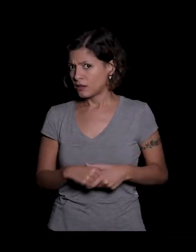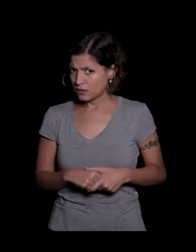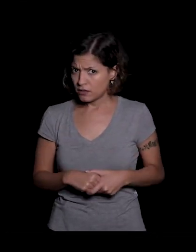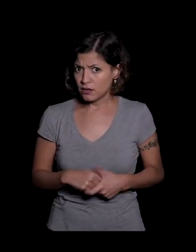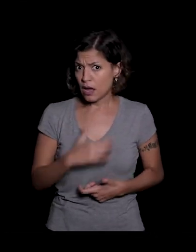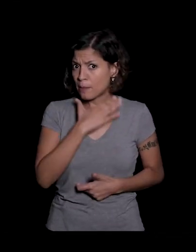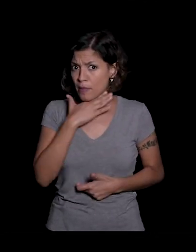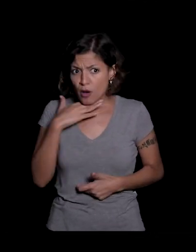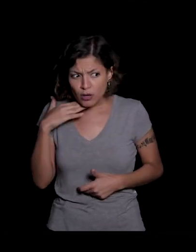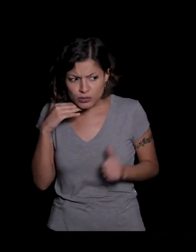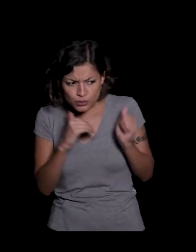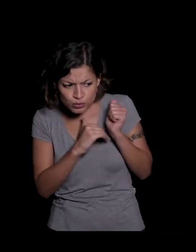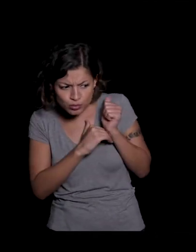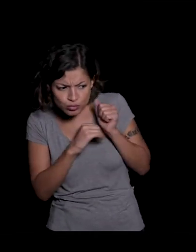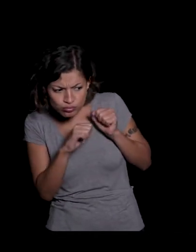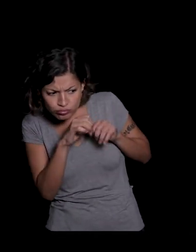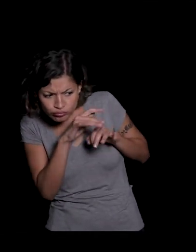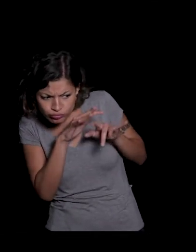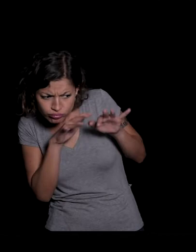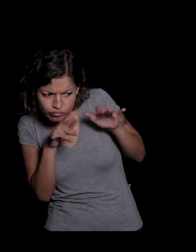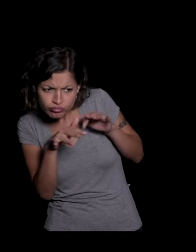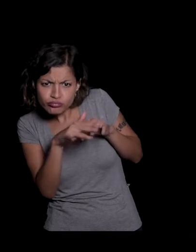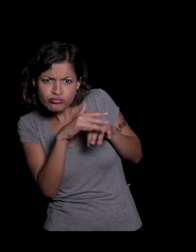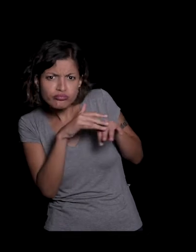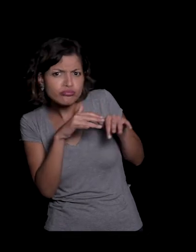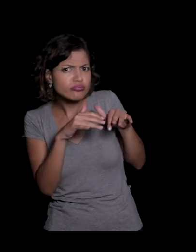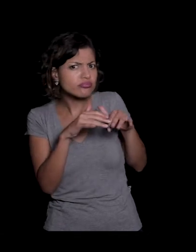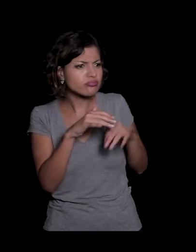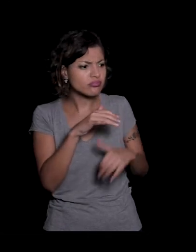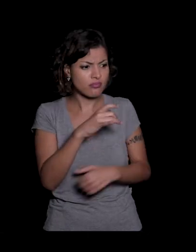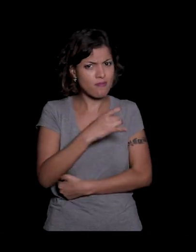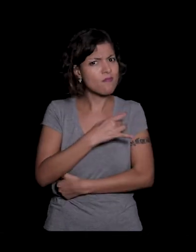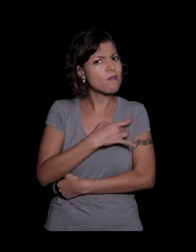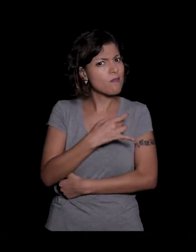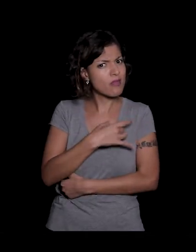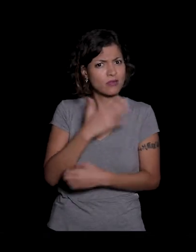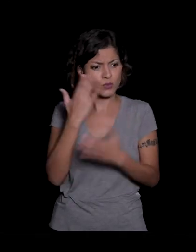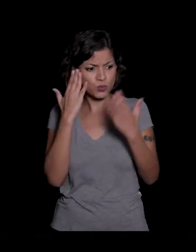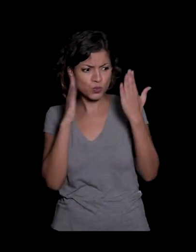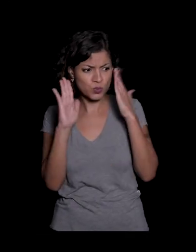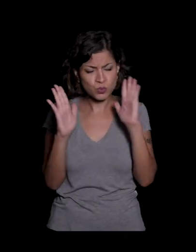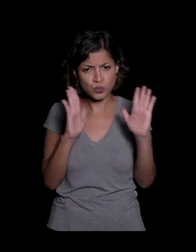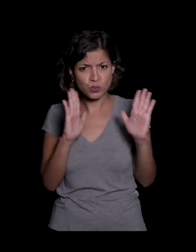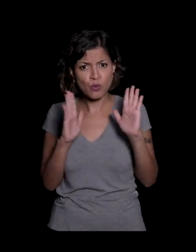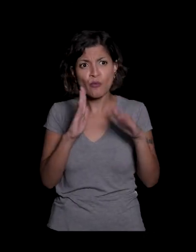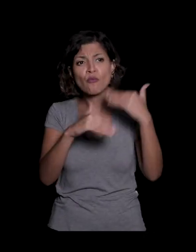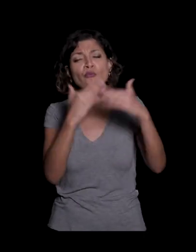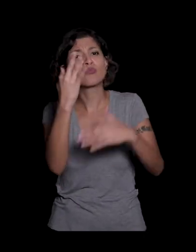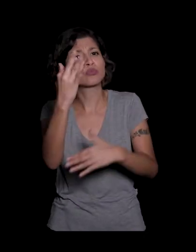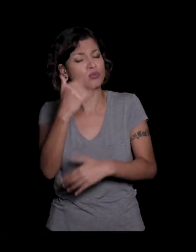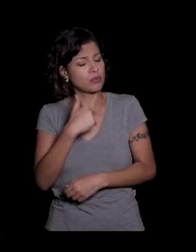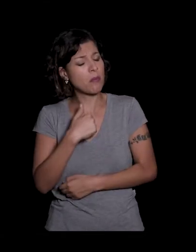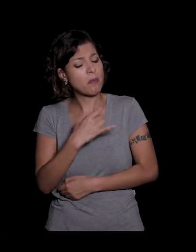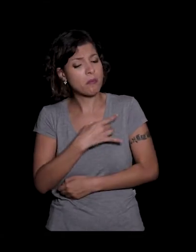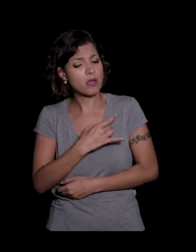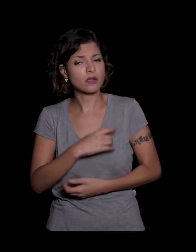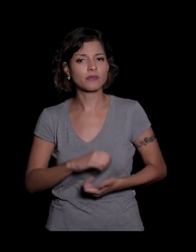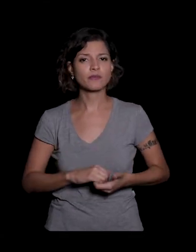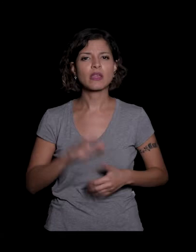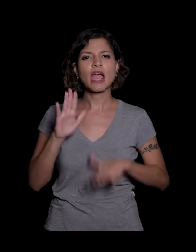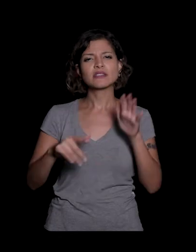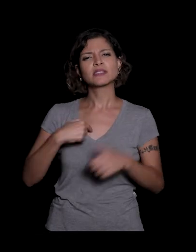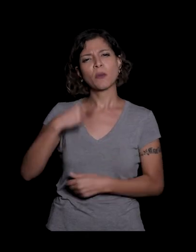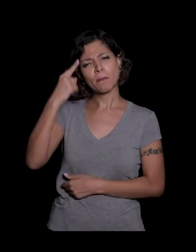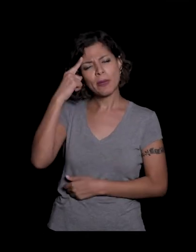tão misterioso tão misterioso tenho medo de não entender muito bem para onde eu vou tem horas que eu falo não já deve